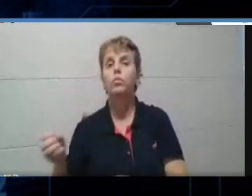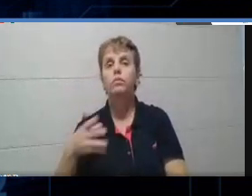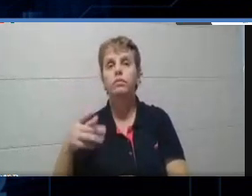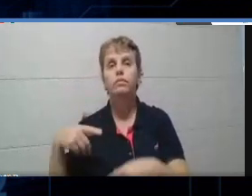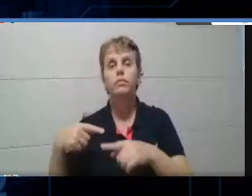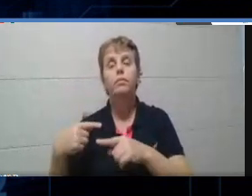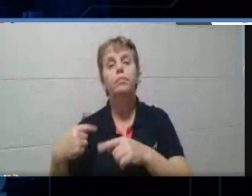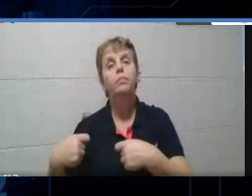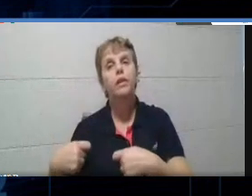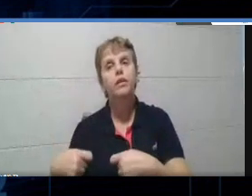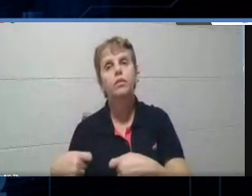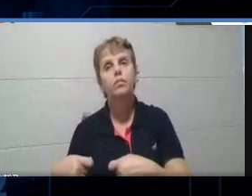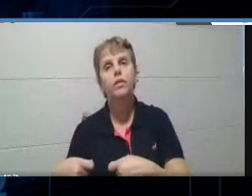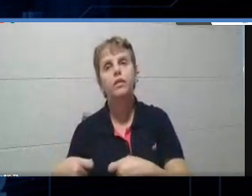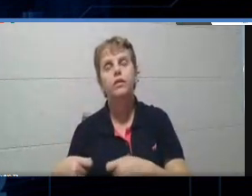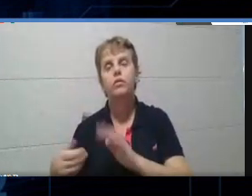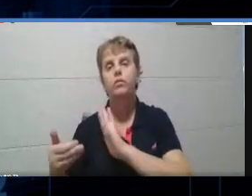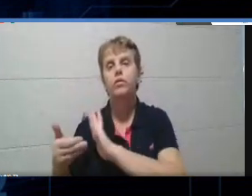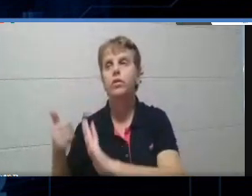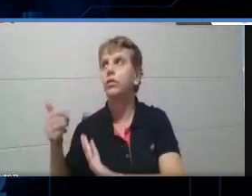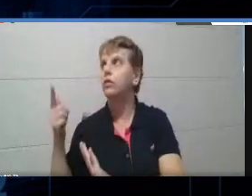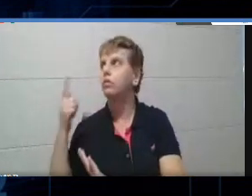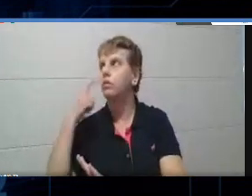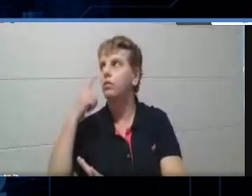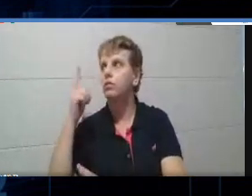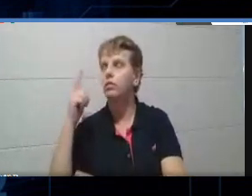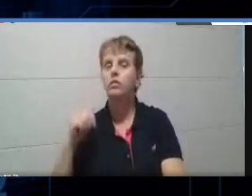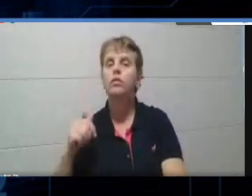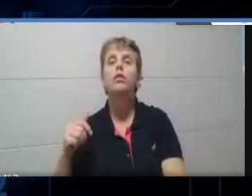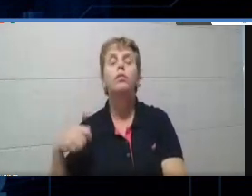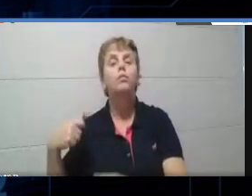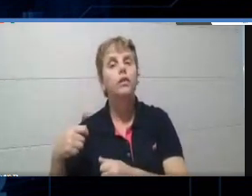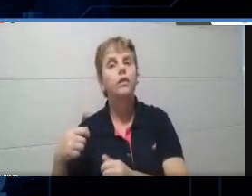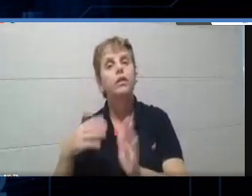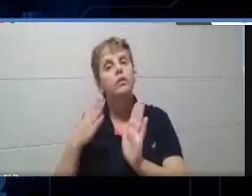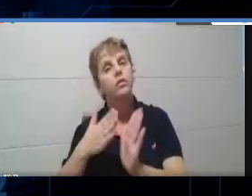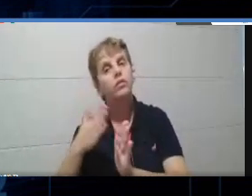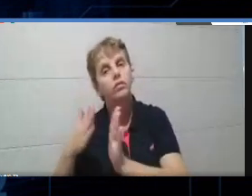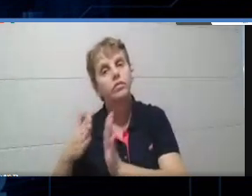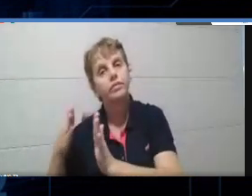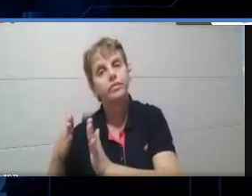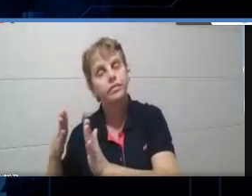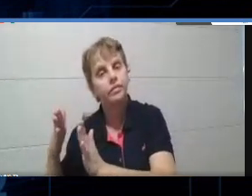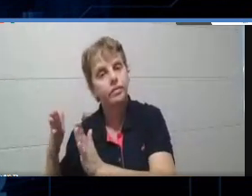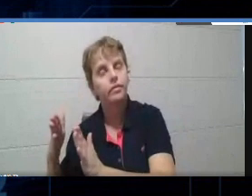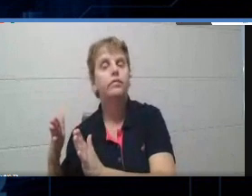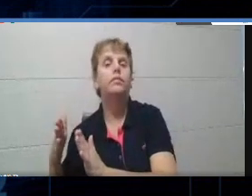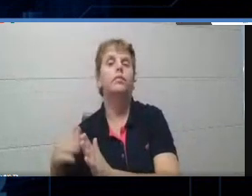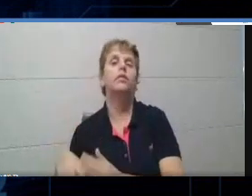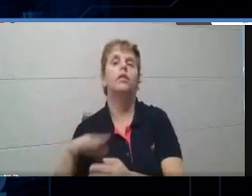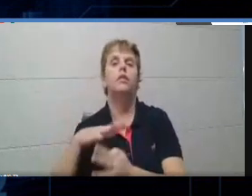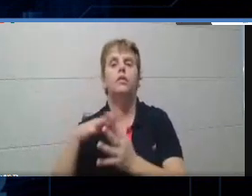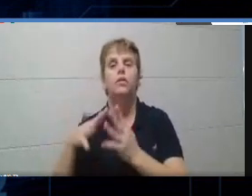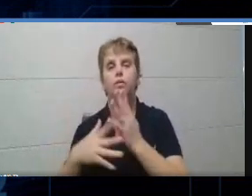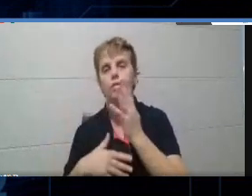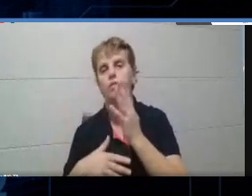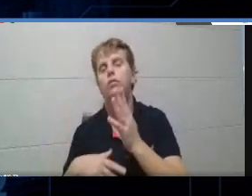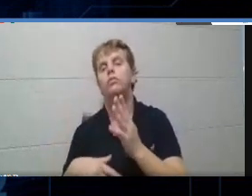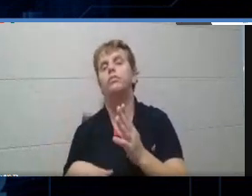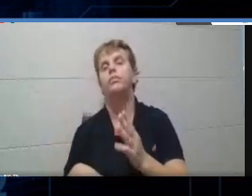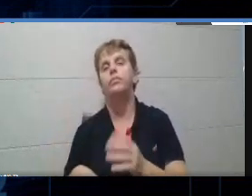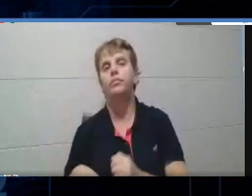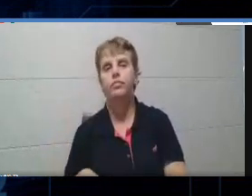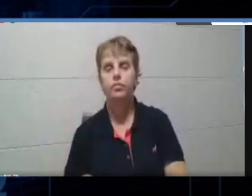cumprido, deixa eu só tirar essa aqui, ter cumprido, tá, esses quatro requisitos que estão aqui,